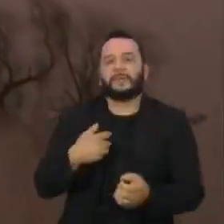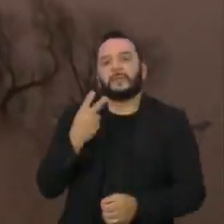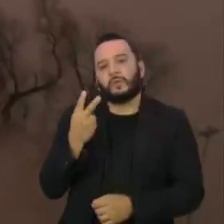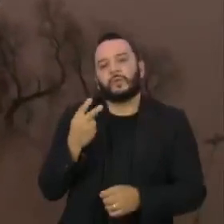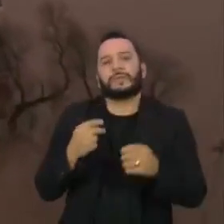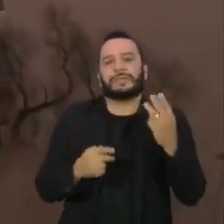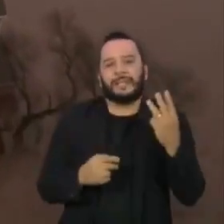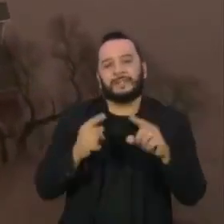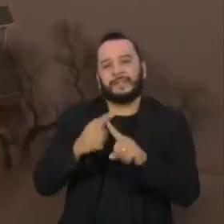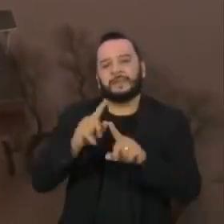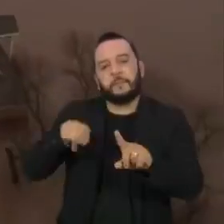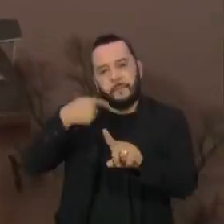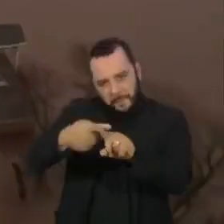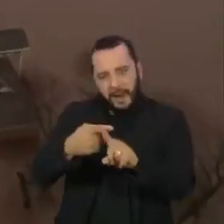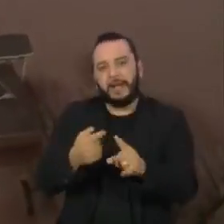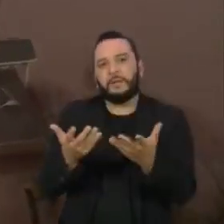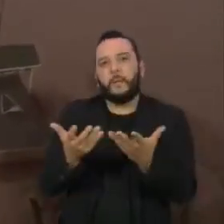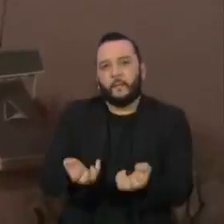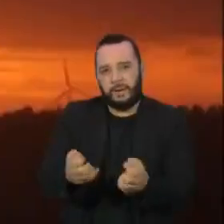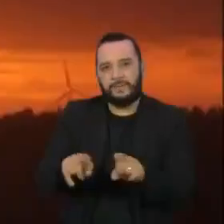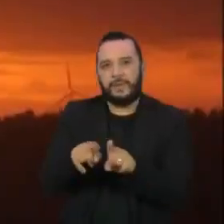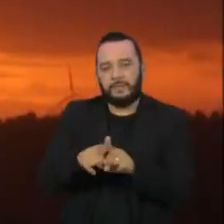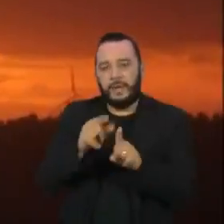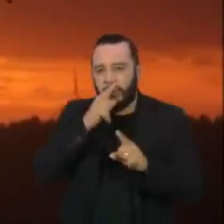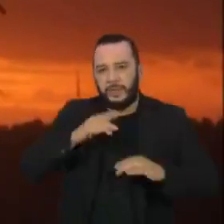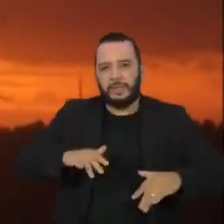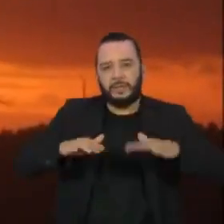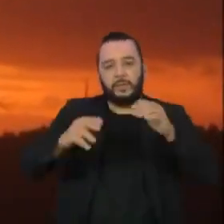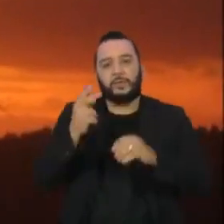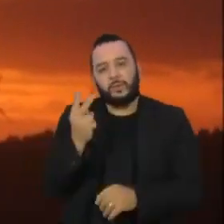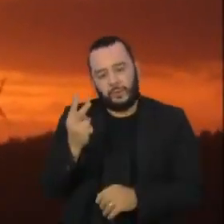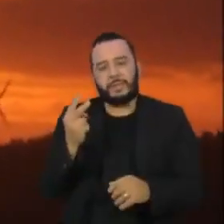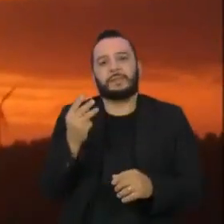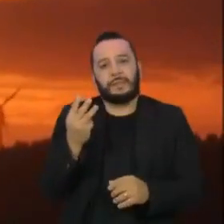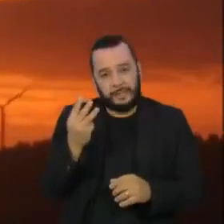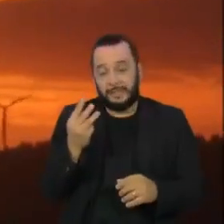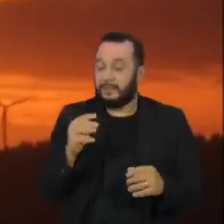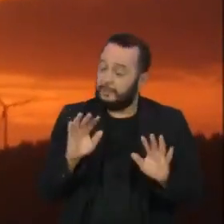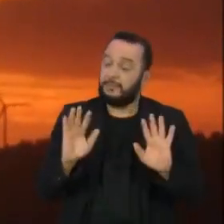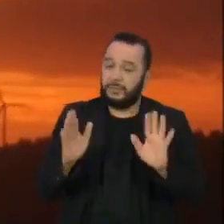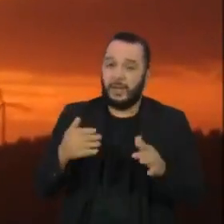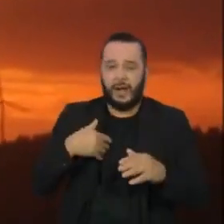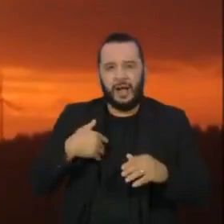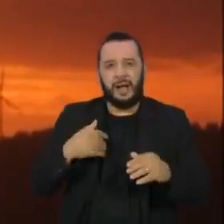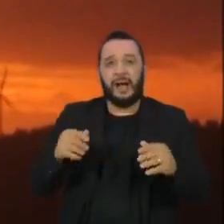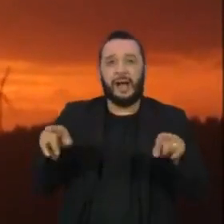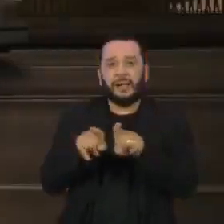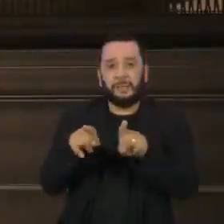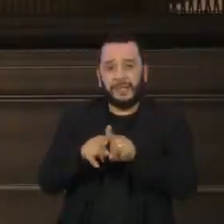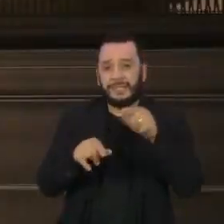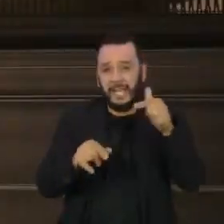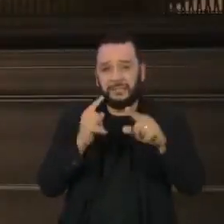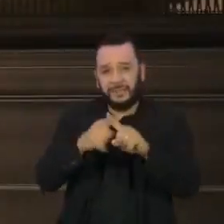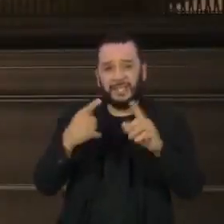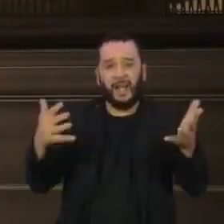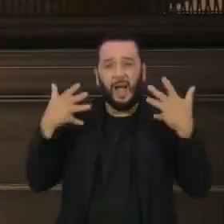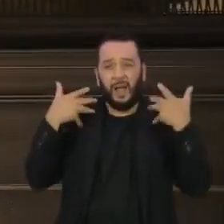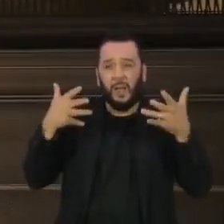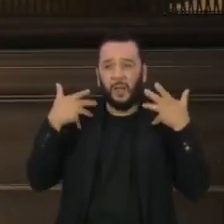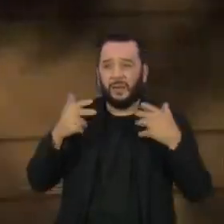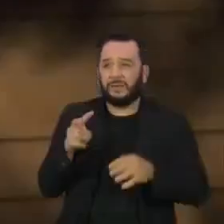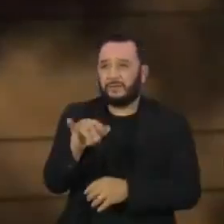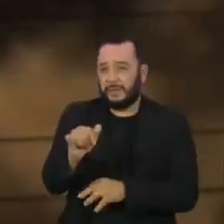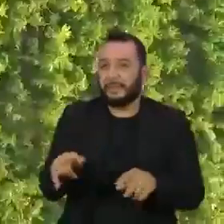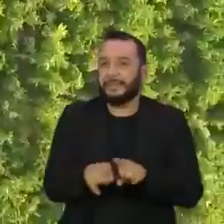três vezes mais inundações e sete vezes mais ondas de calor intenso. Elas também serão